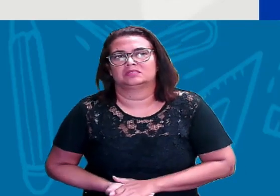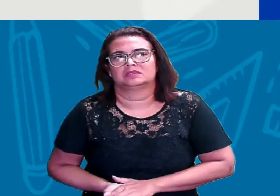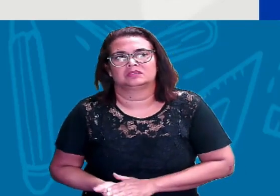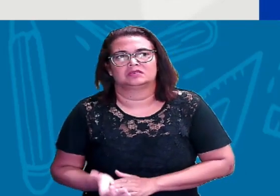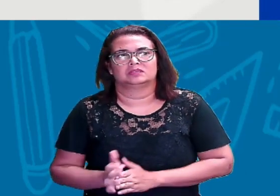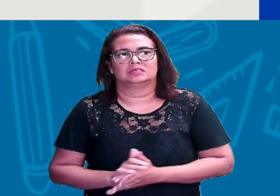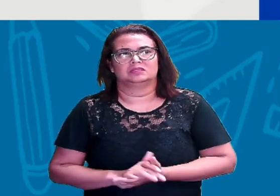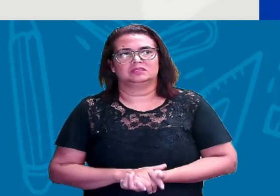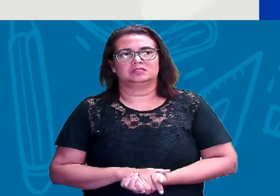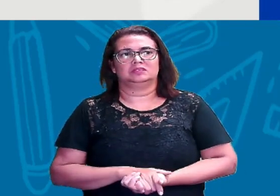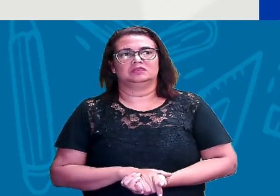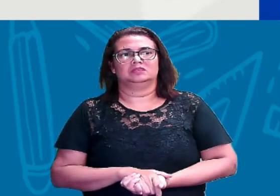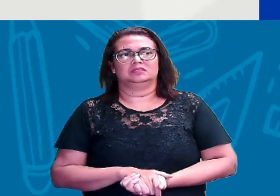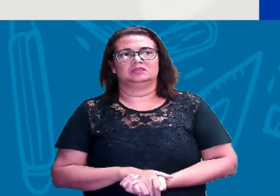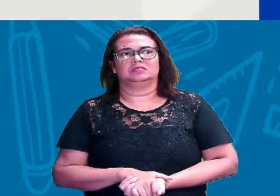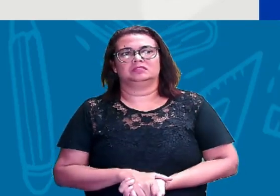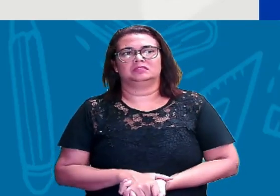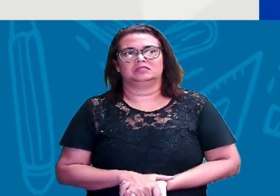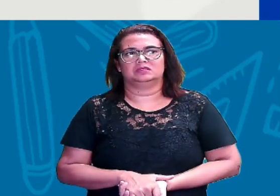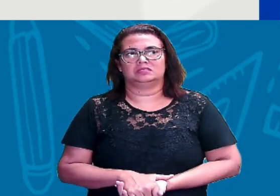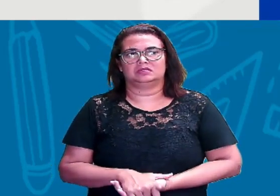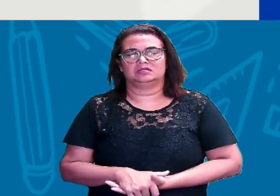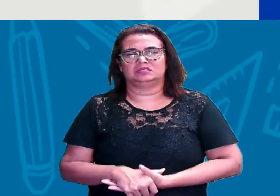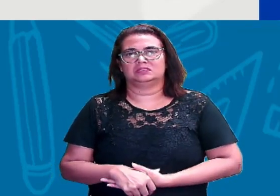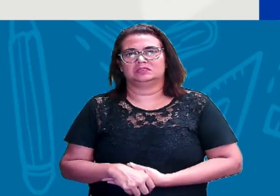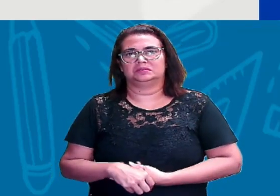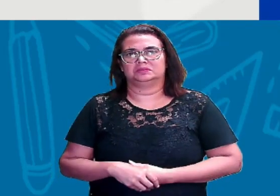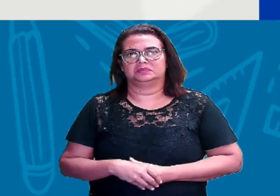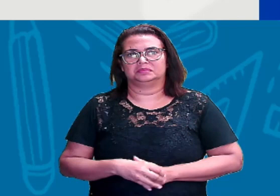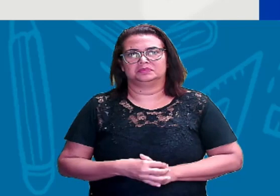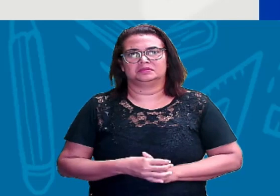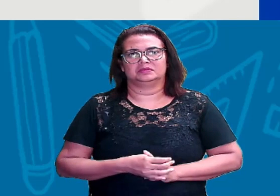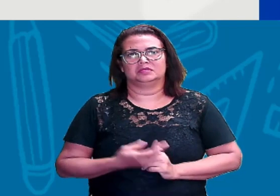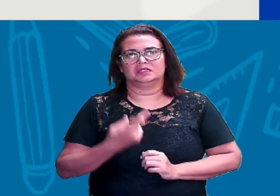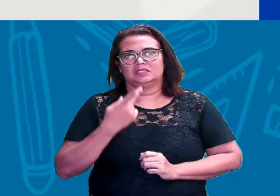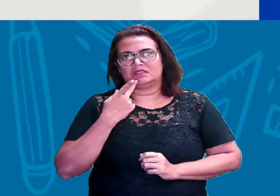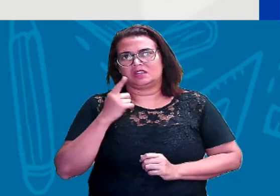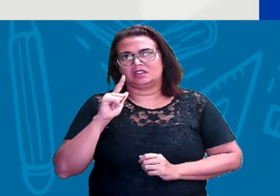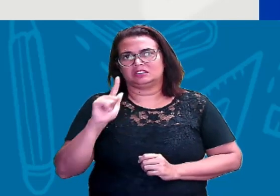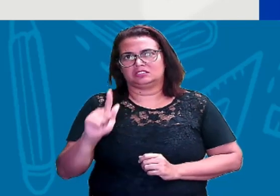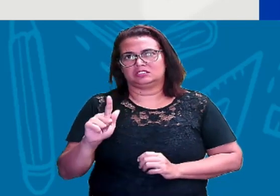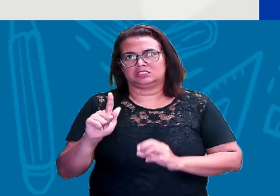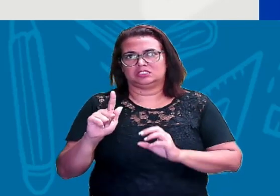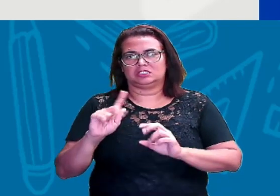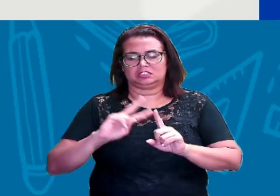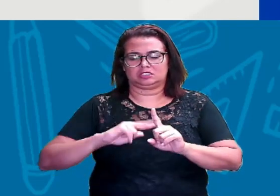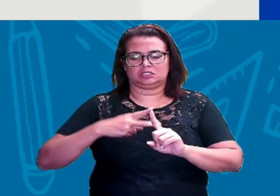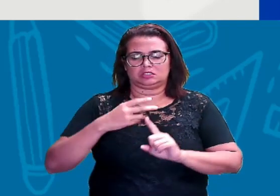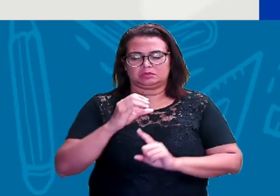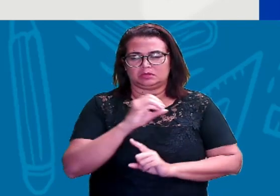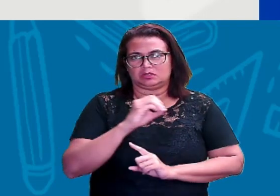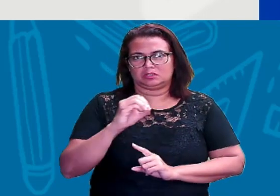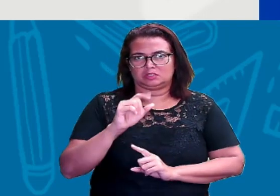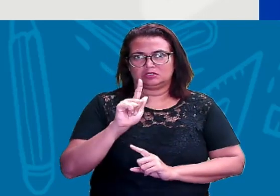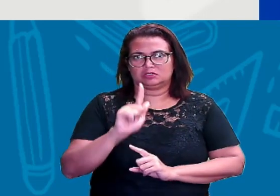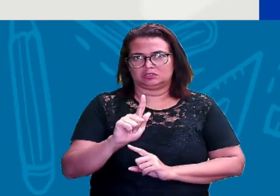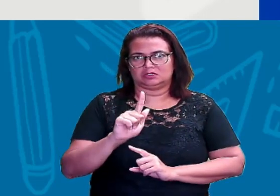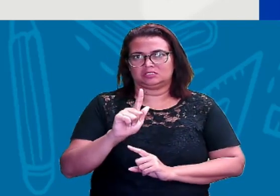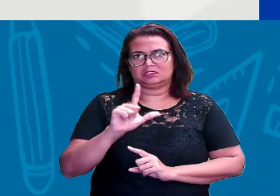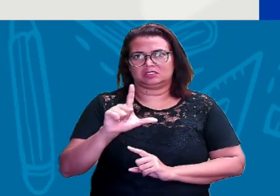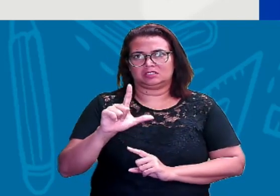Então, a gente tem G, DOUBLE, OU, G, L, I. Certinho?